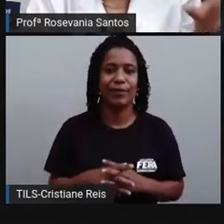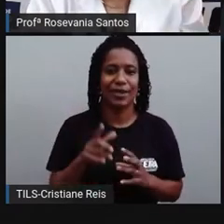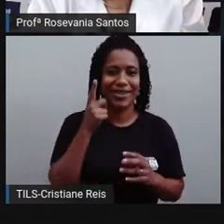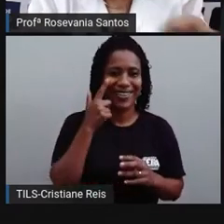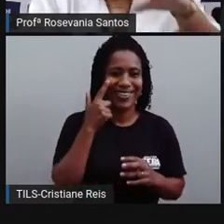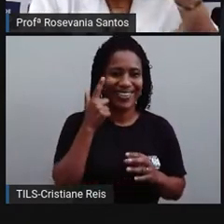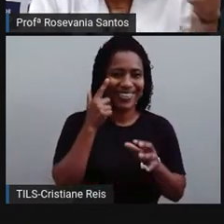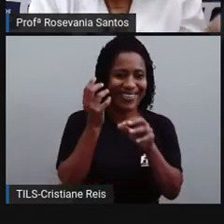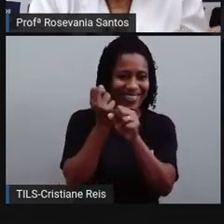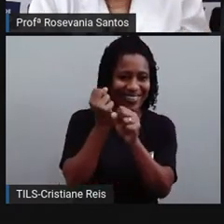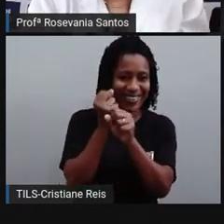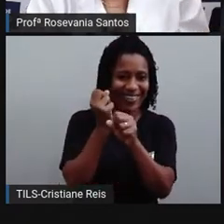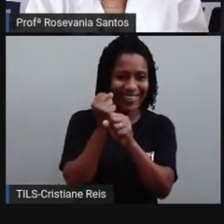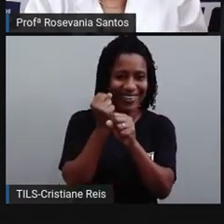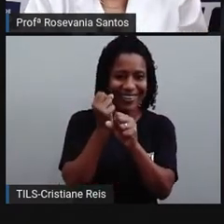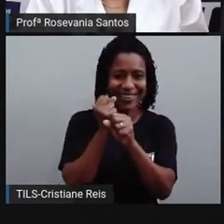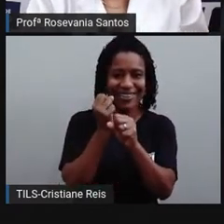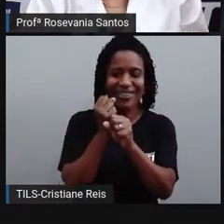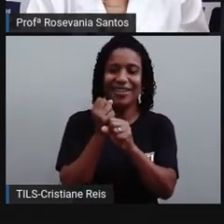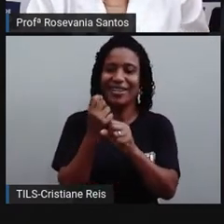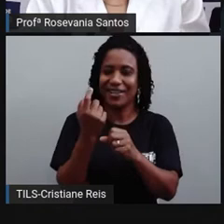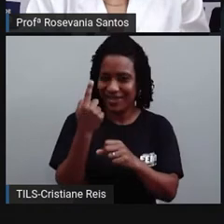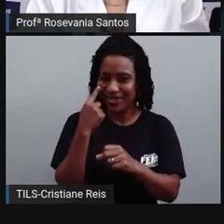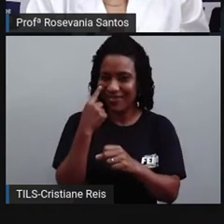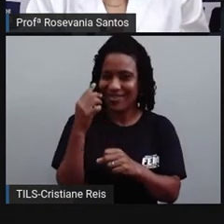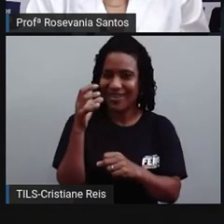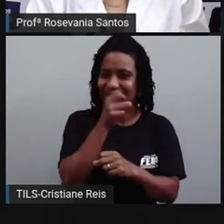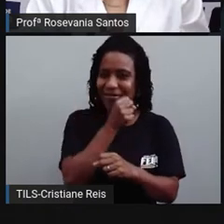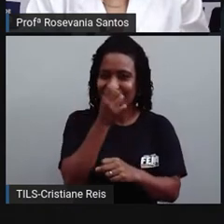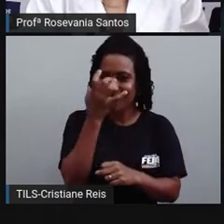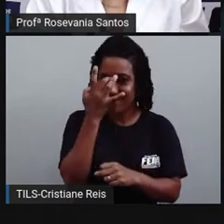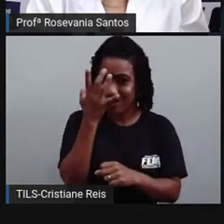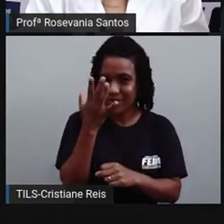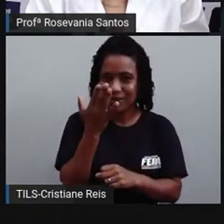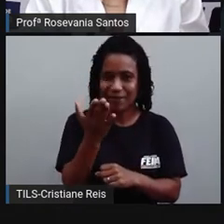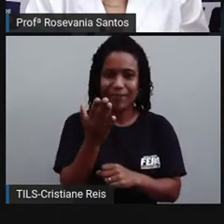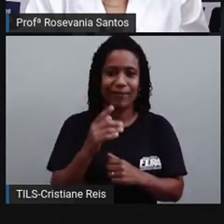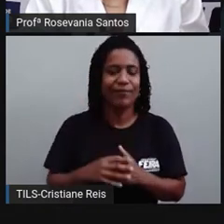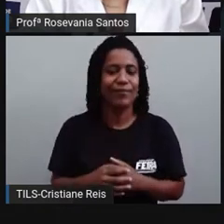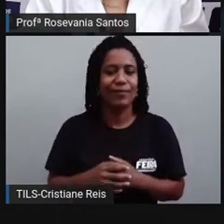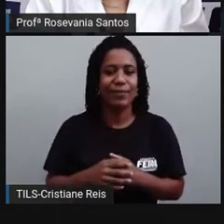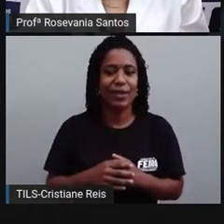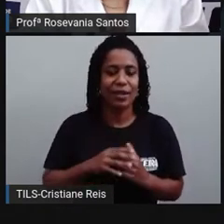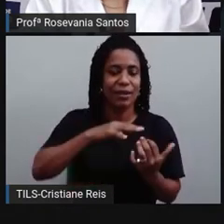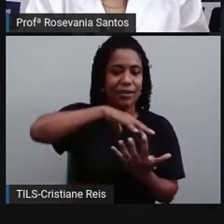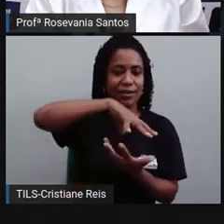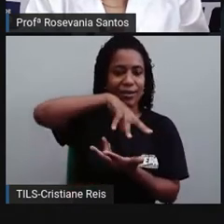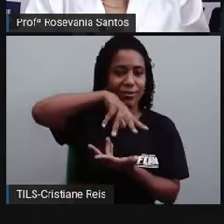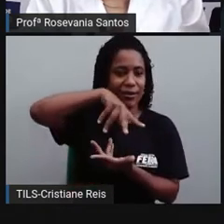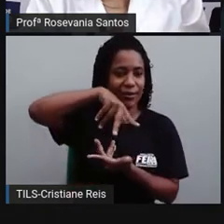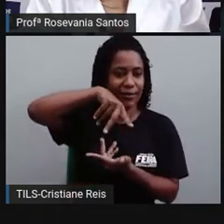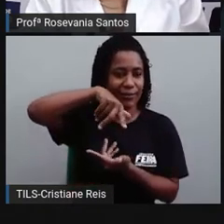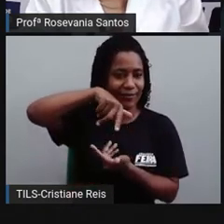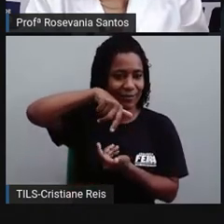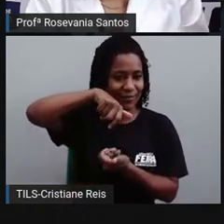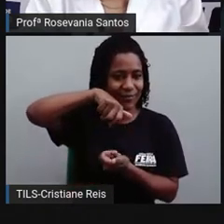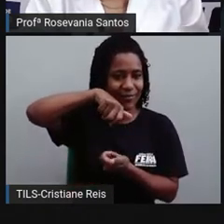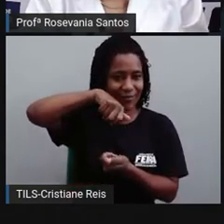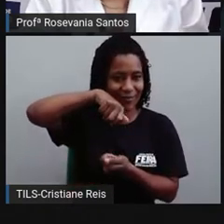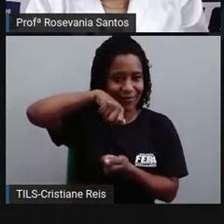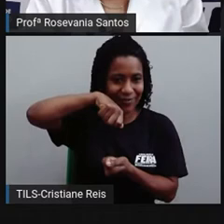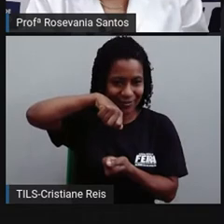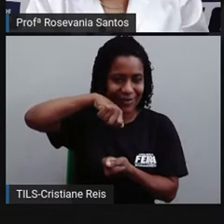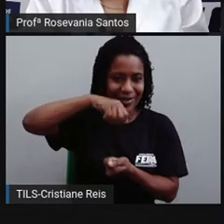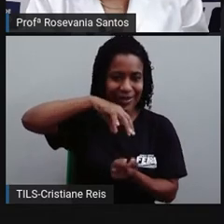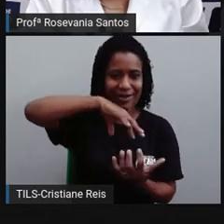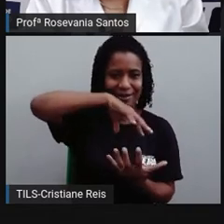mastigadinho, já, para você nem precisar fazer conta nenhuma. Levou em consideração o formato da Terra, que é parecido com